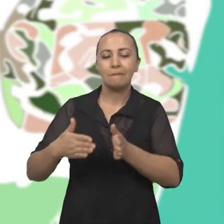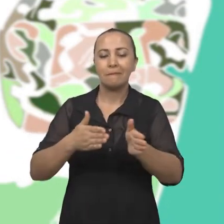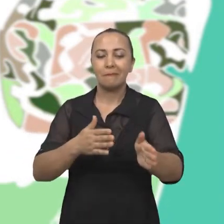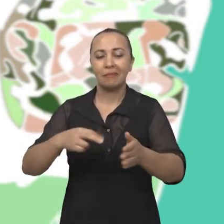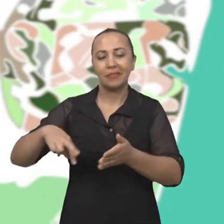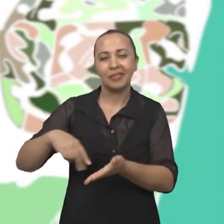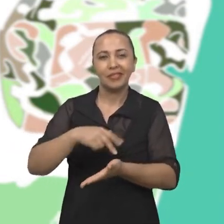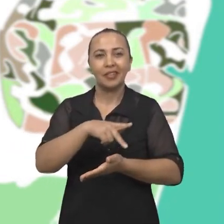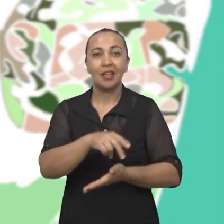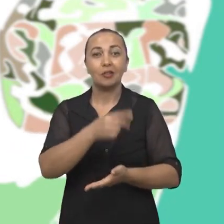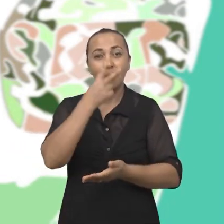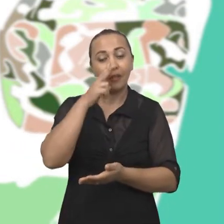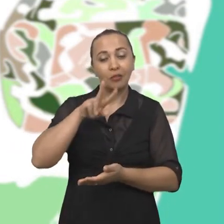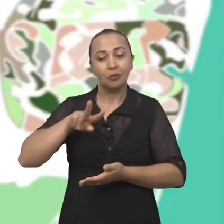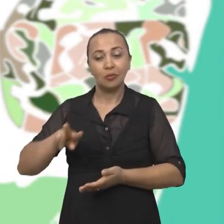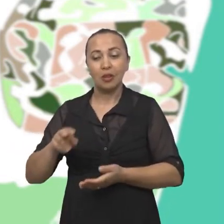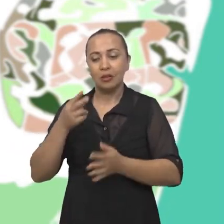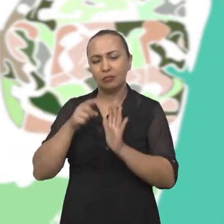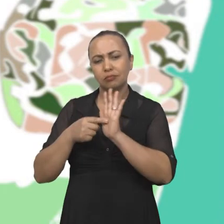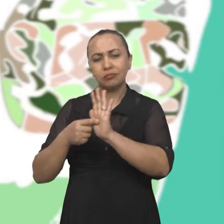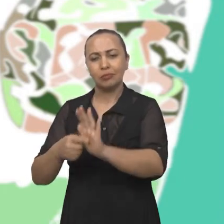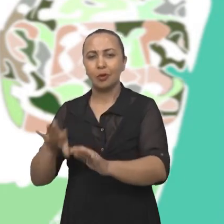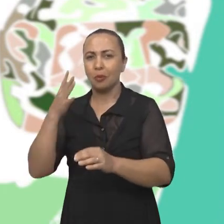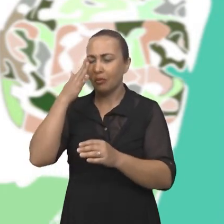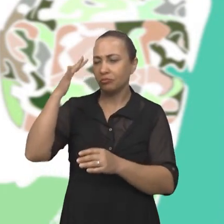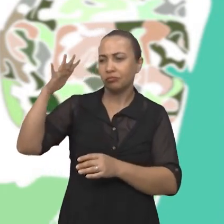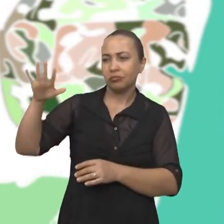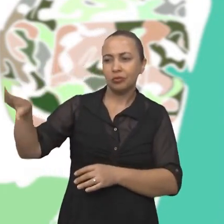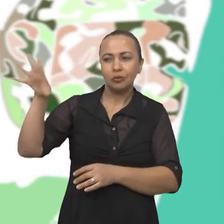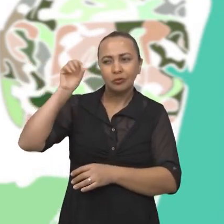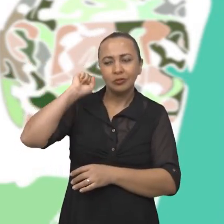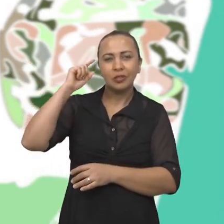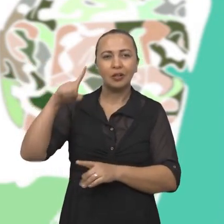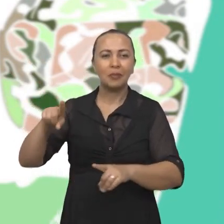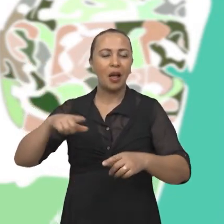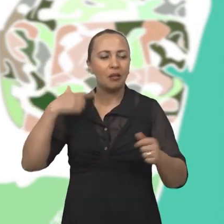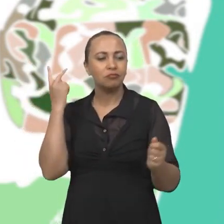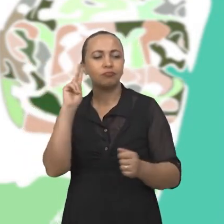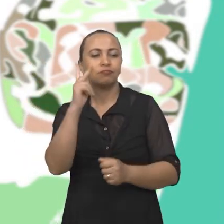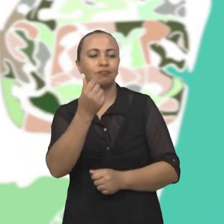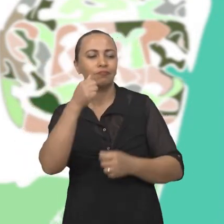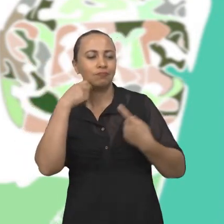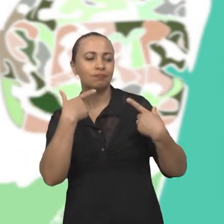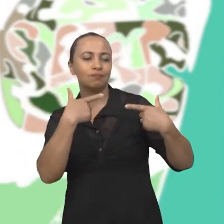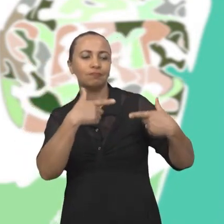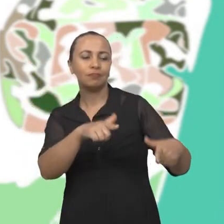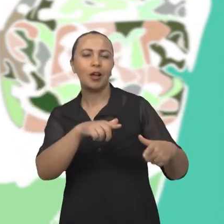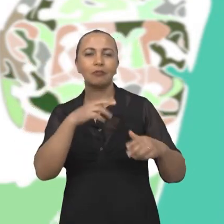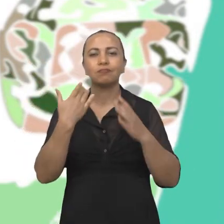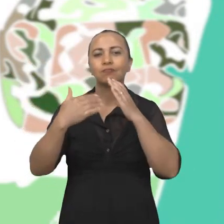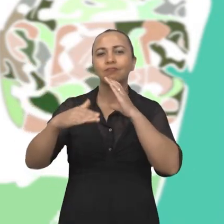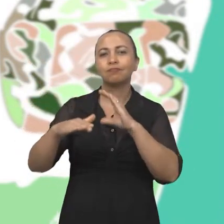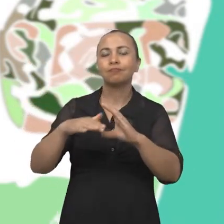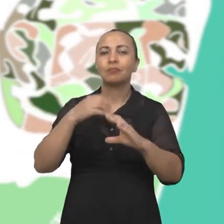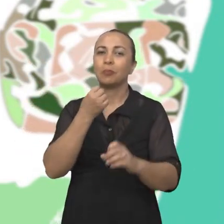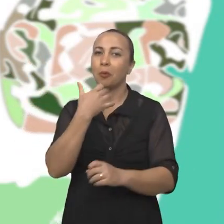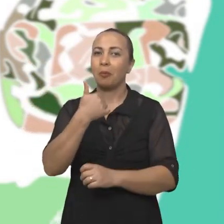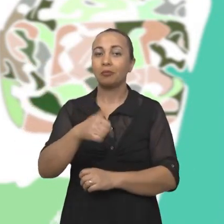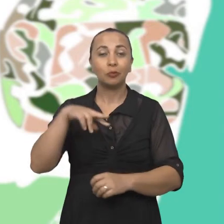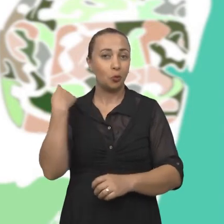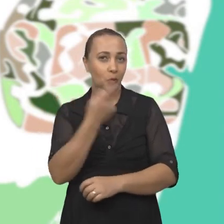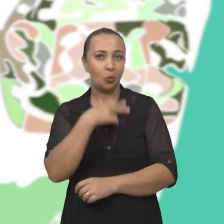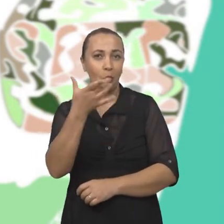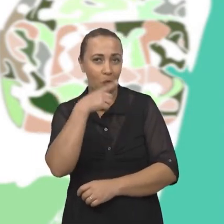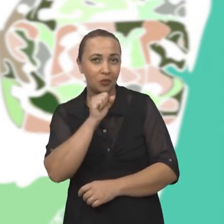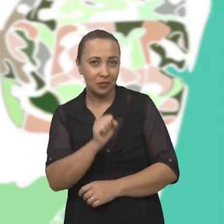meus passos, desvio dos estilhaços e mostra eles meu som. É só rajada de rap, mano, isso é rap do bom. Então, a gente